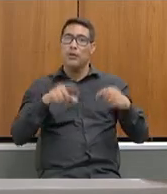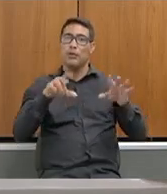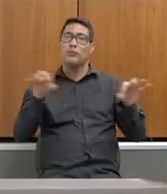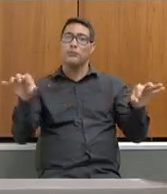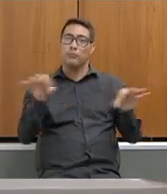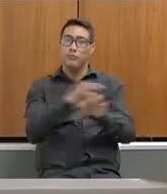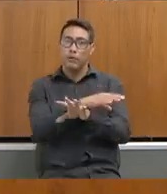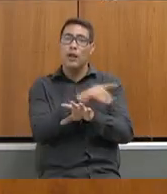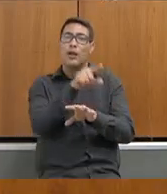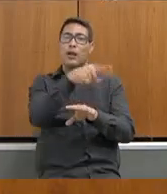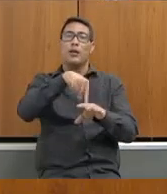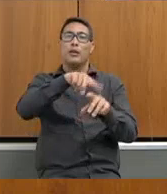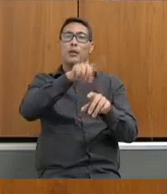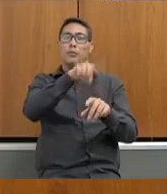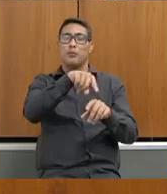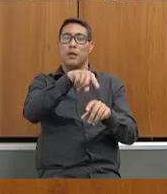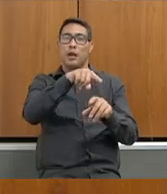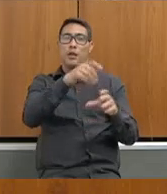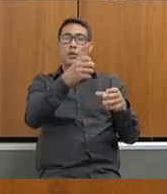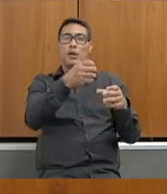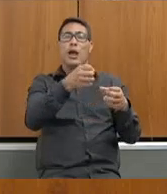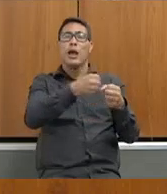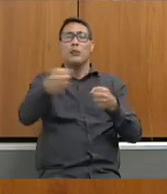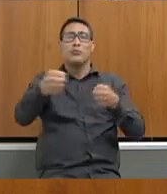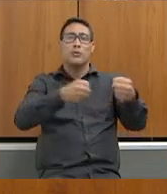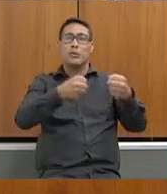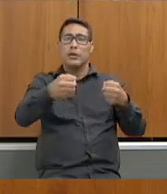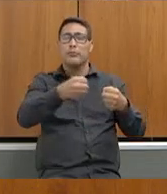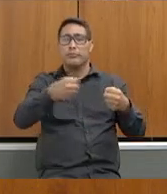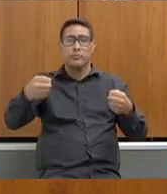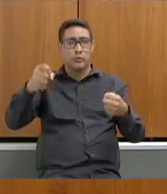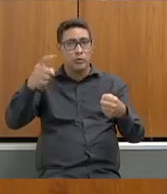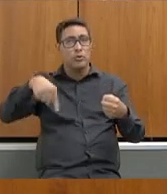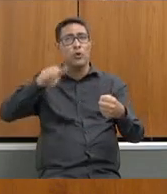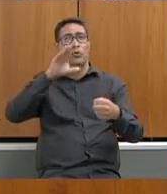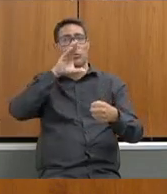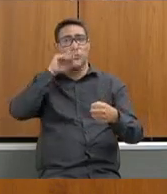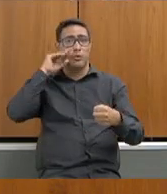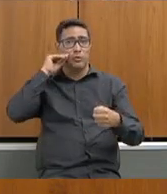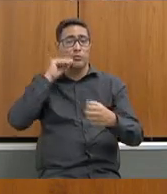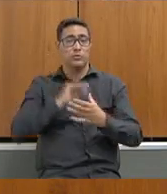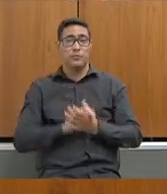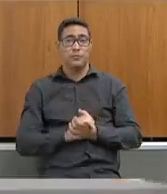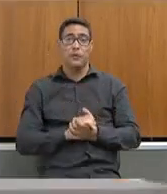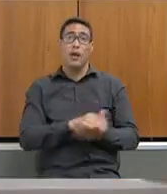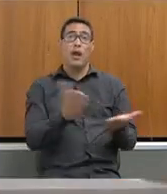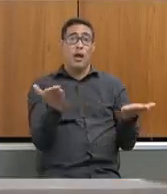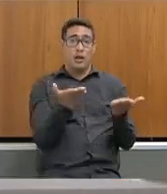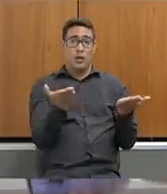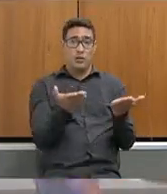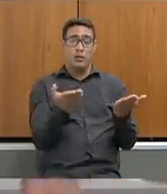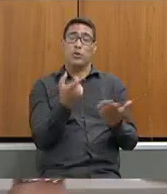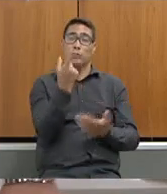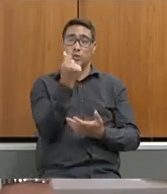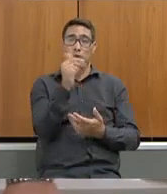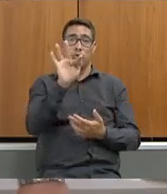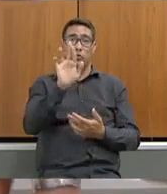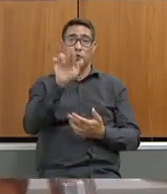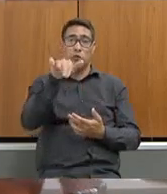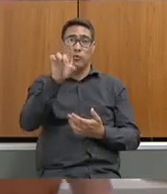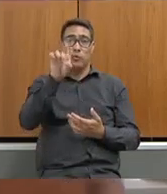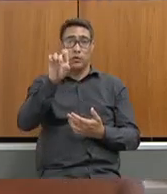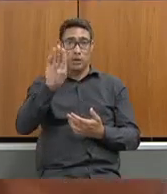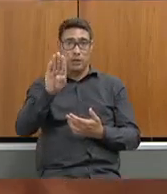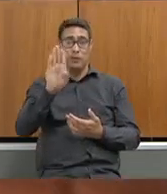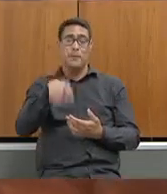de remoção dos nossos servidores. Recursos do Fundeb. Rateio. Sabemos